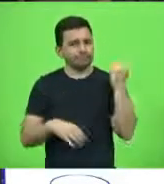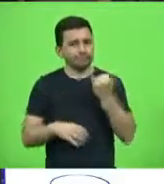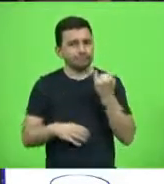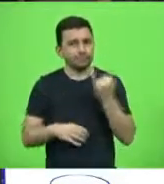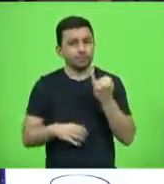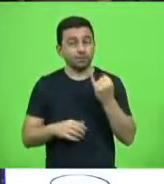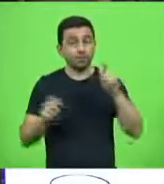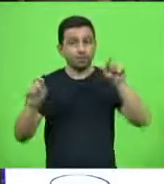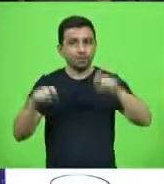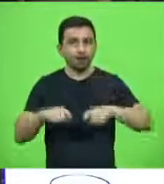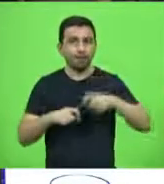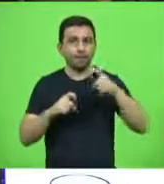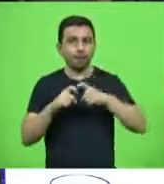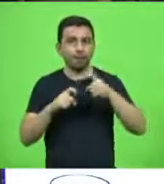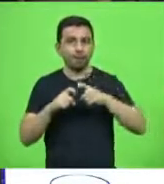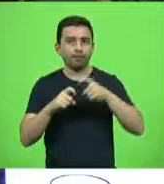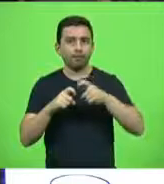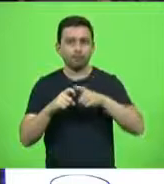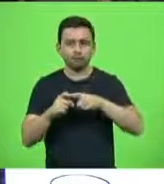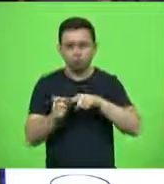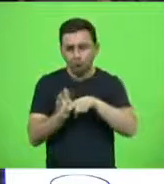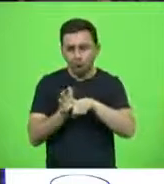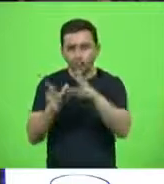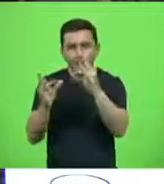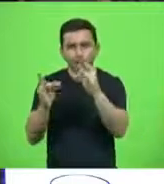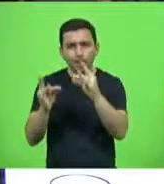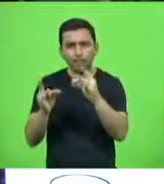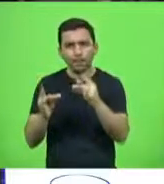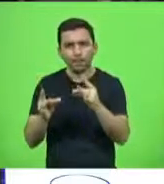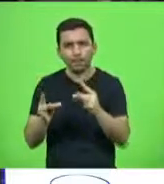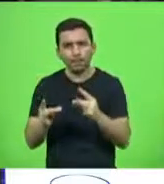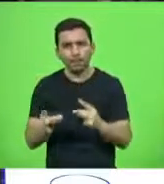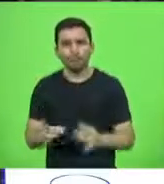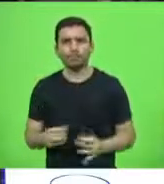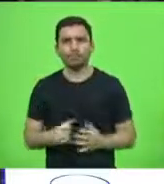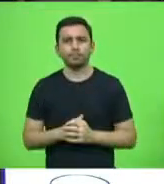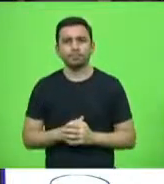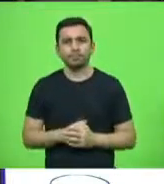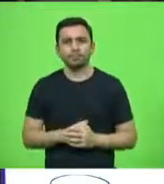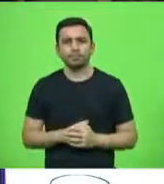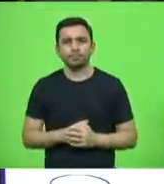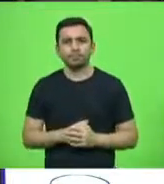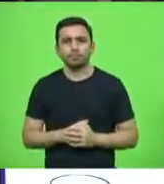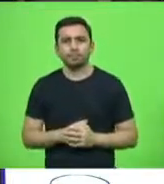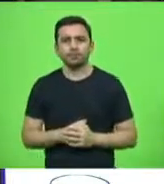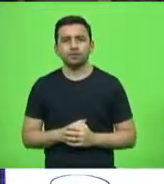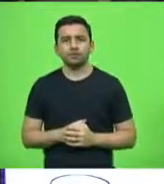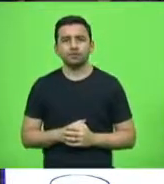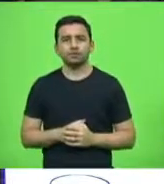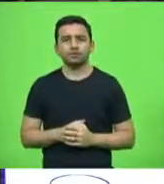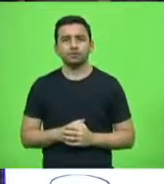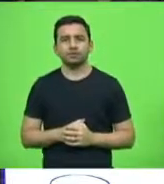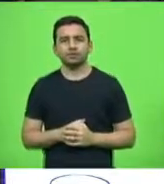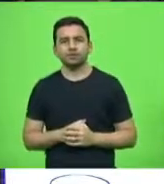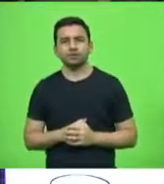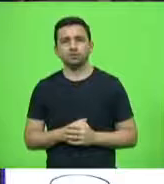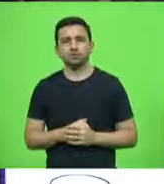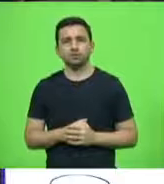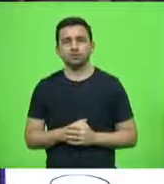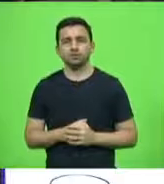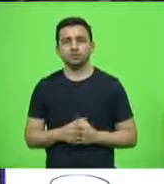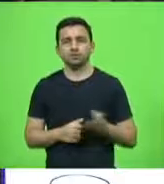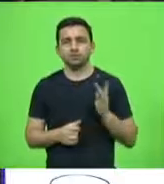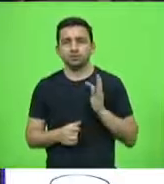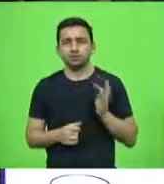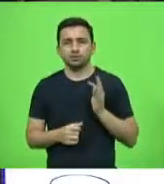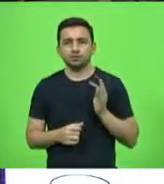médico uma análise mais minuciosa, mais técnica do